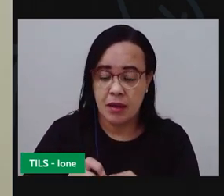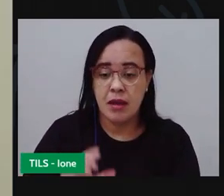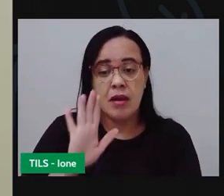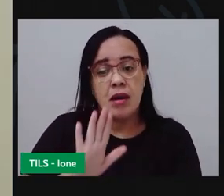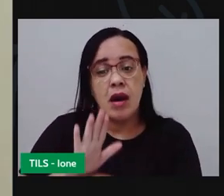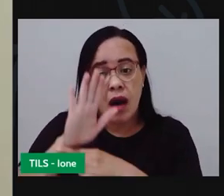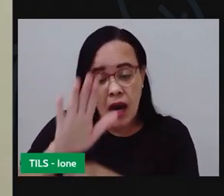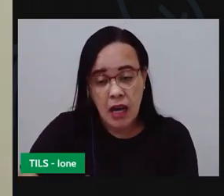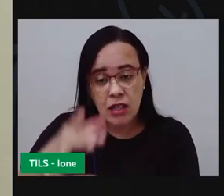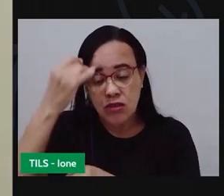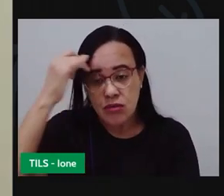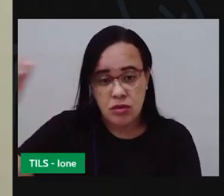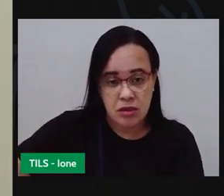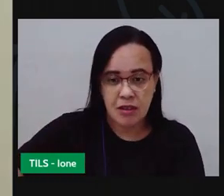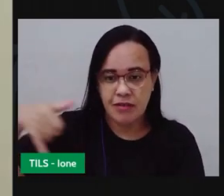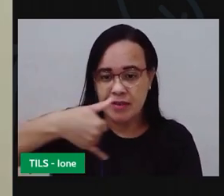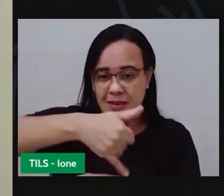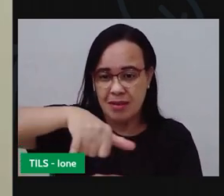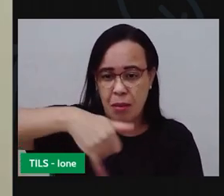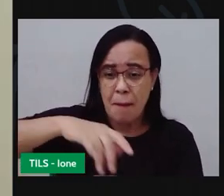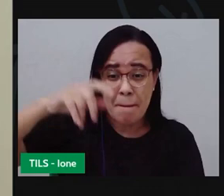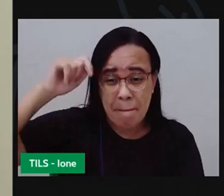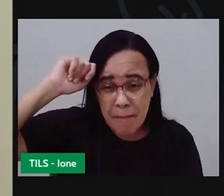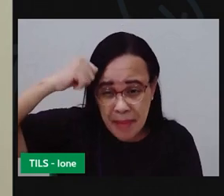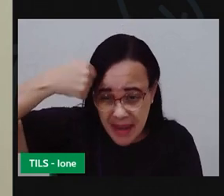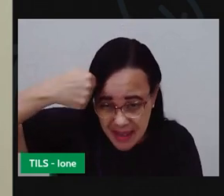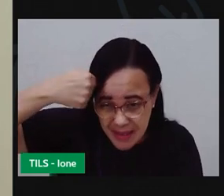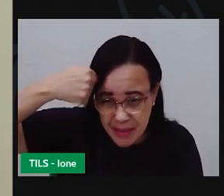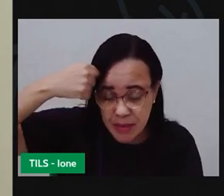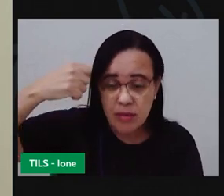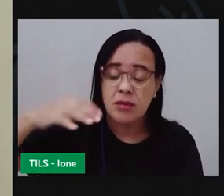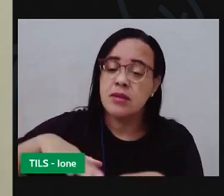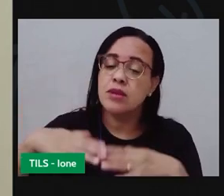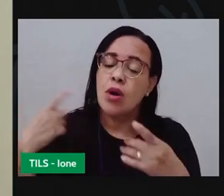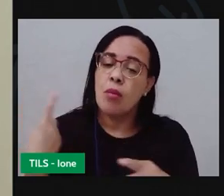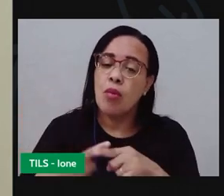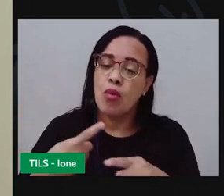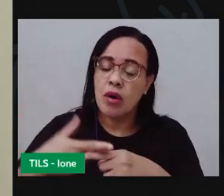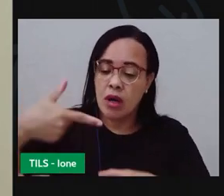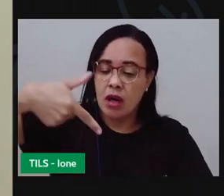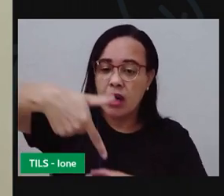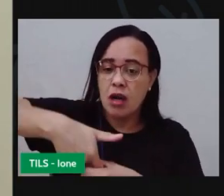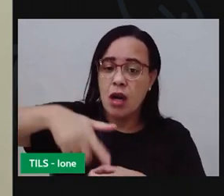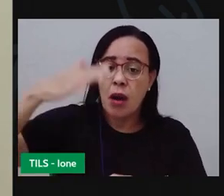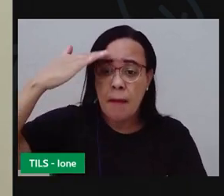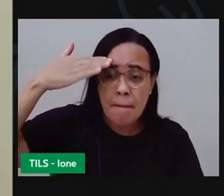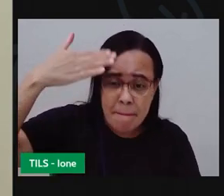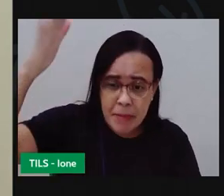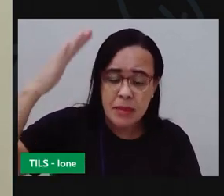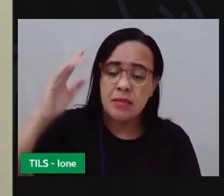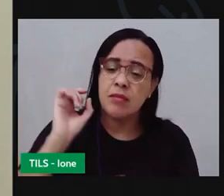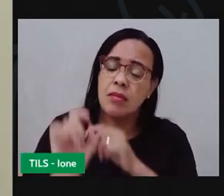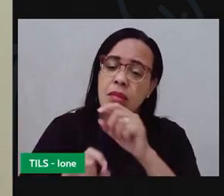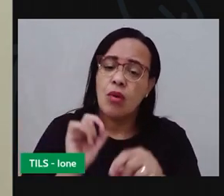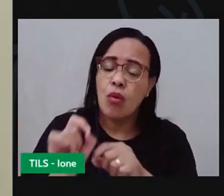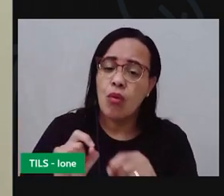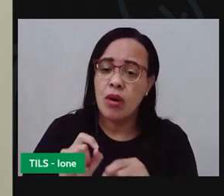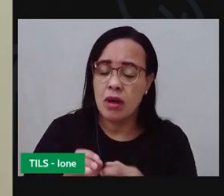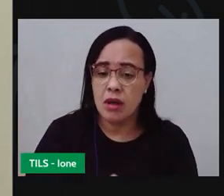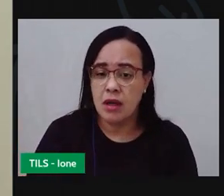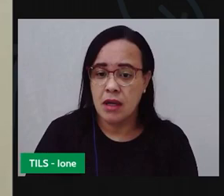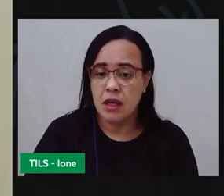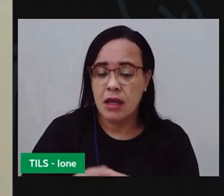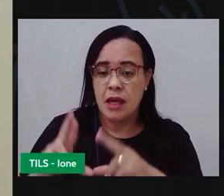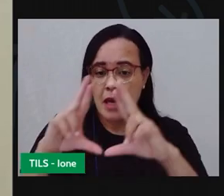-prima utilizada para produzir o plástico. Então a principal função, né? Quando a gente recicla